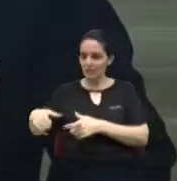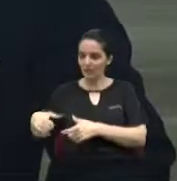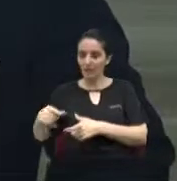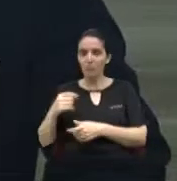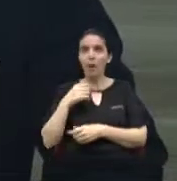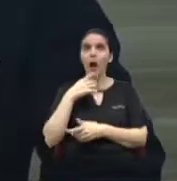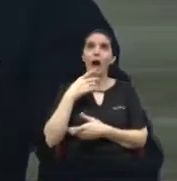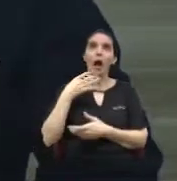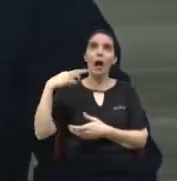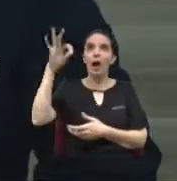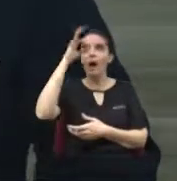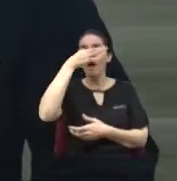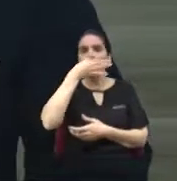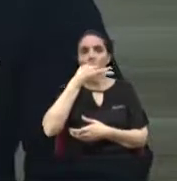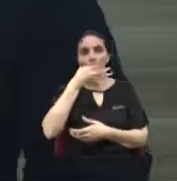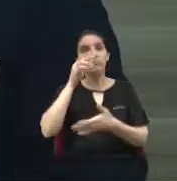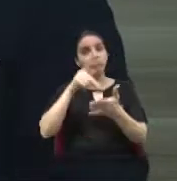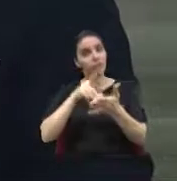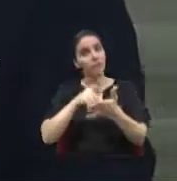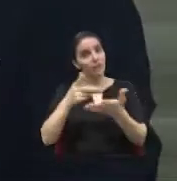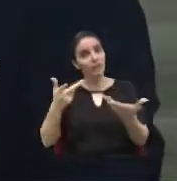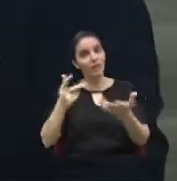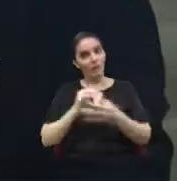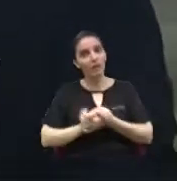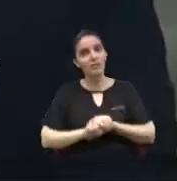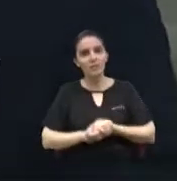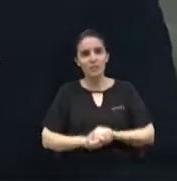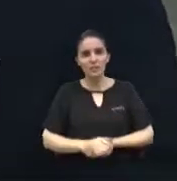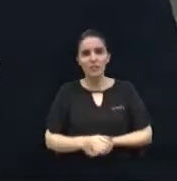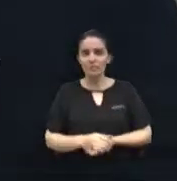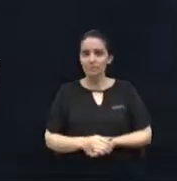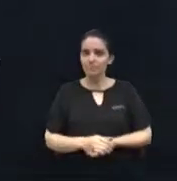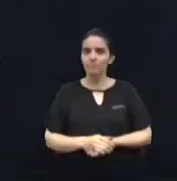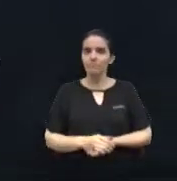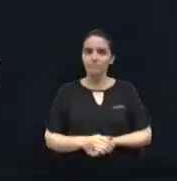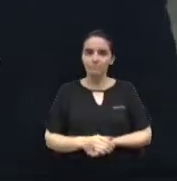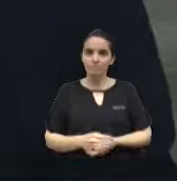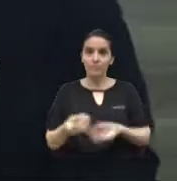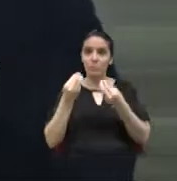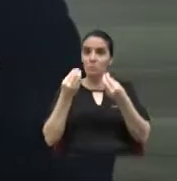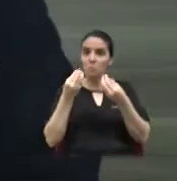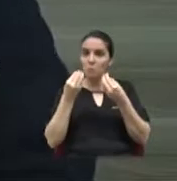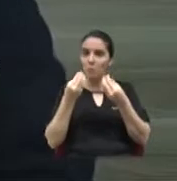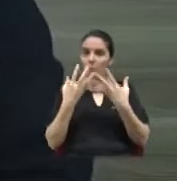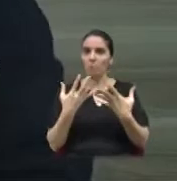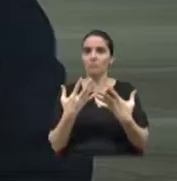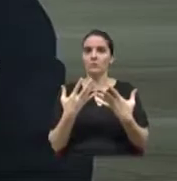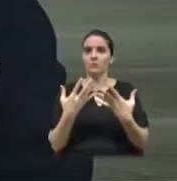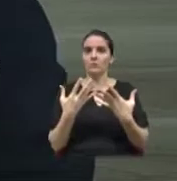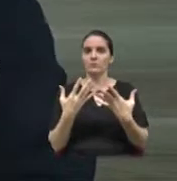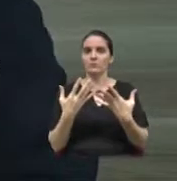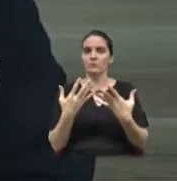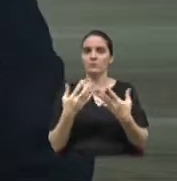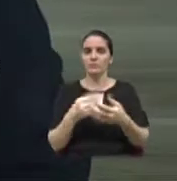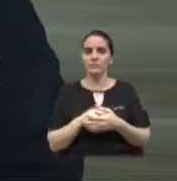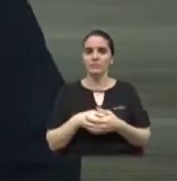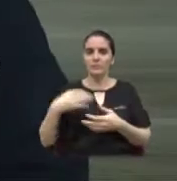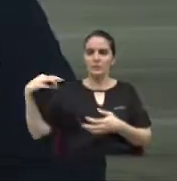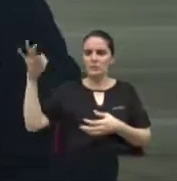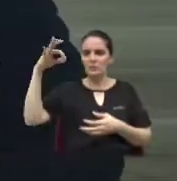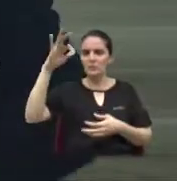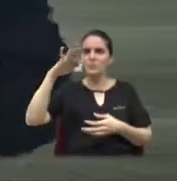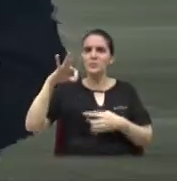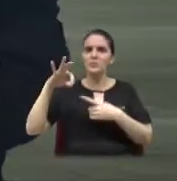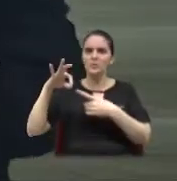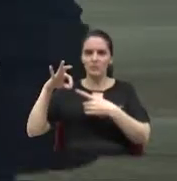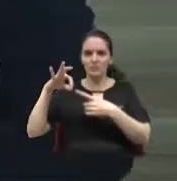mosquito. Mosca. E é uma coisa, assim, absurda. E como é um veículo transmissor de